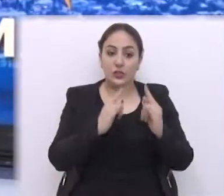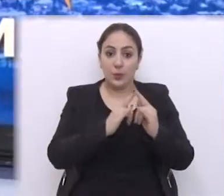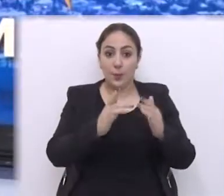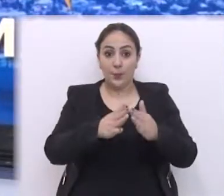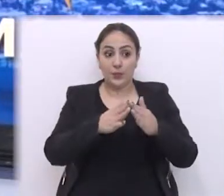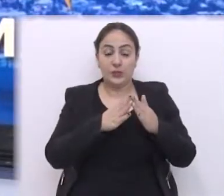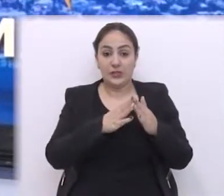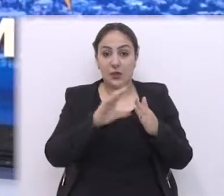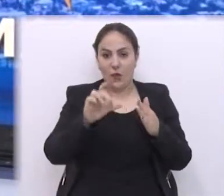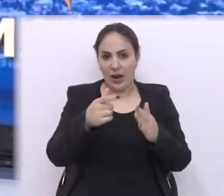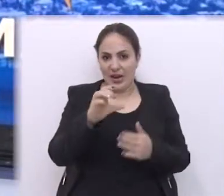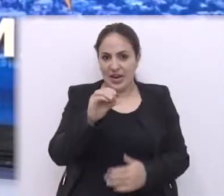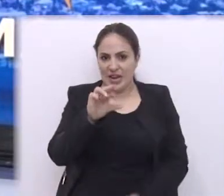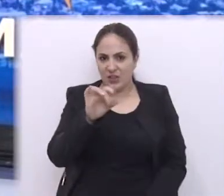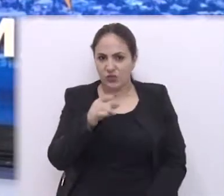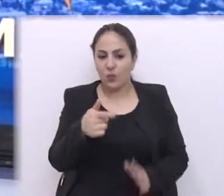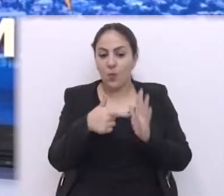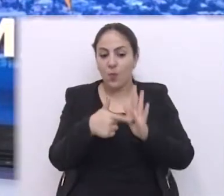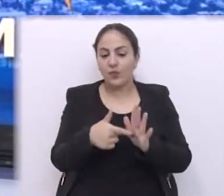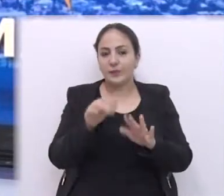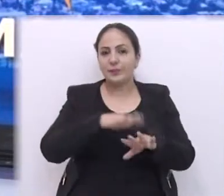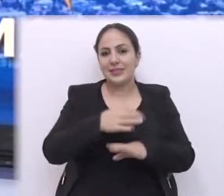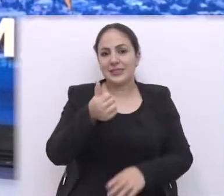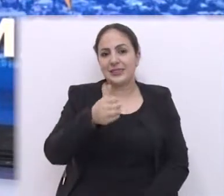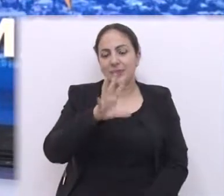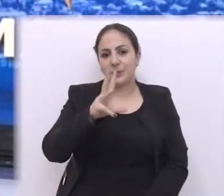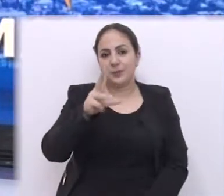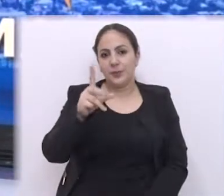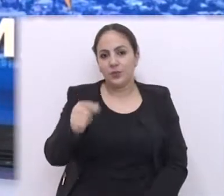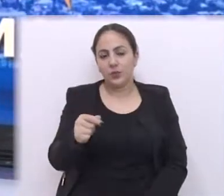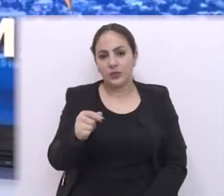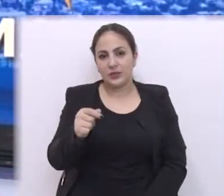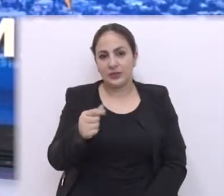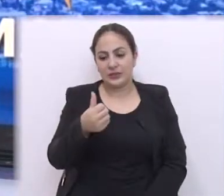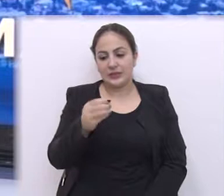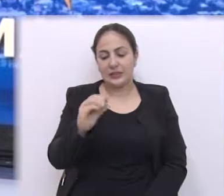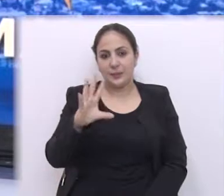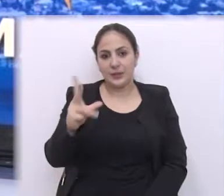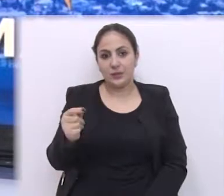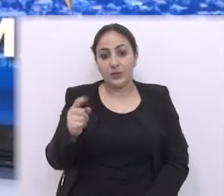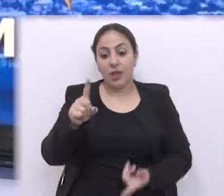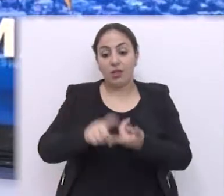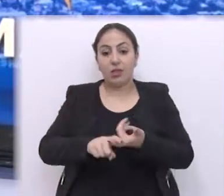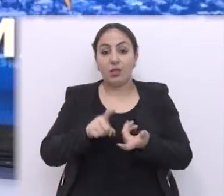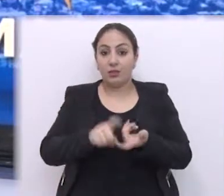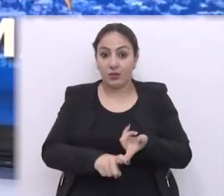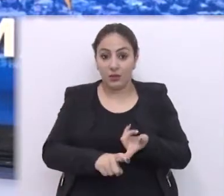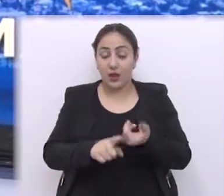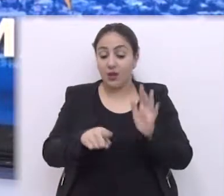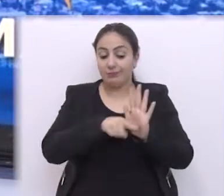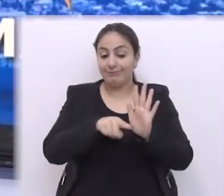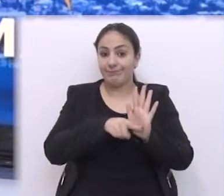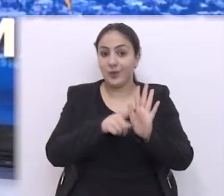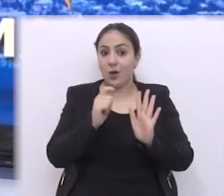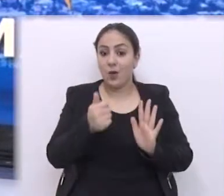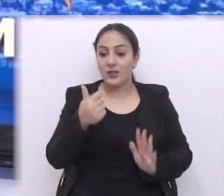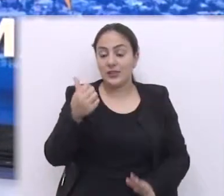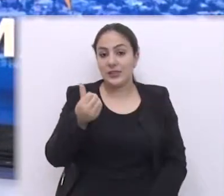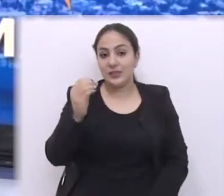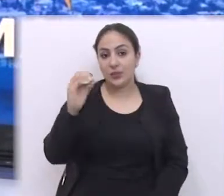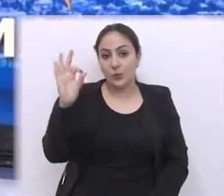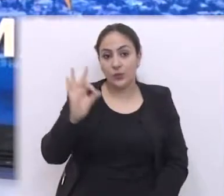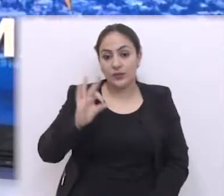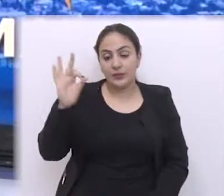Instituições de proteção ao crédito apontam que mais de 60 milhões de brasileiros estão inadimplentes e quase